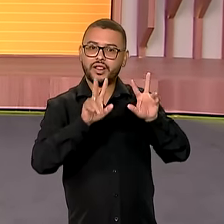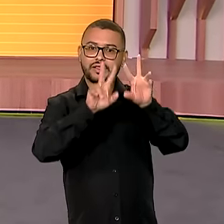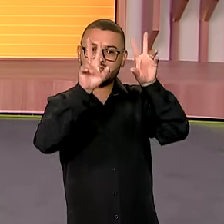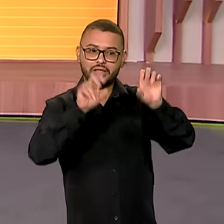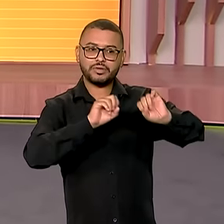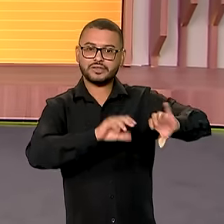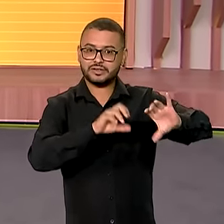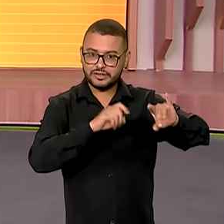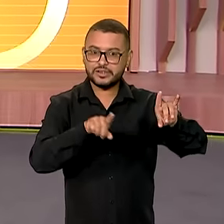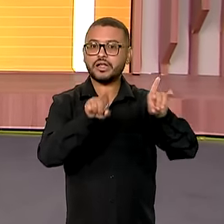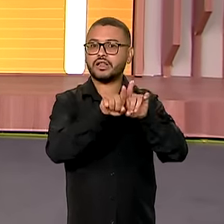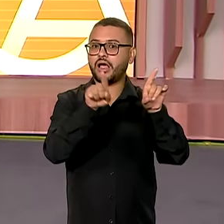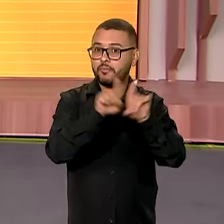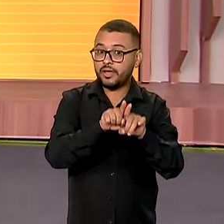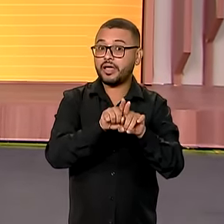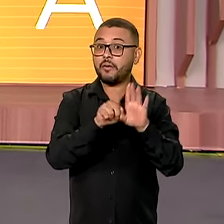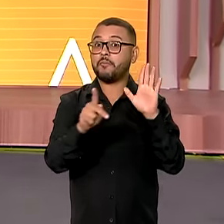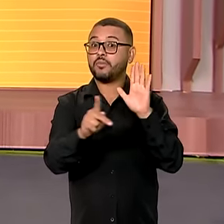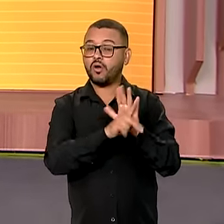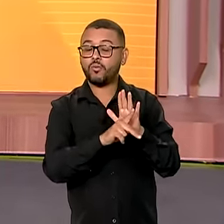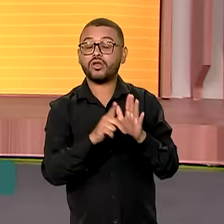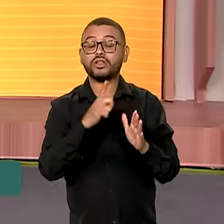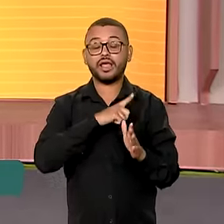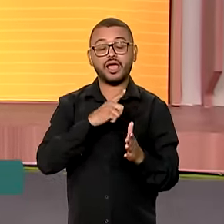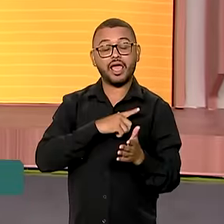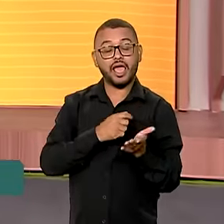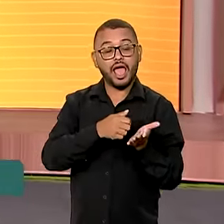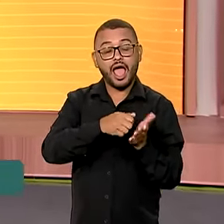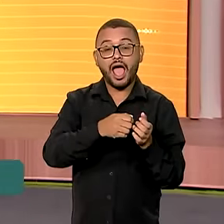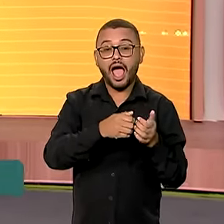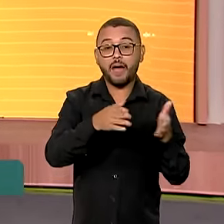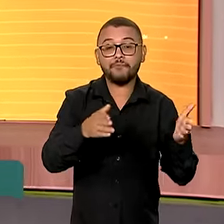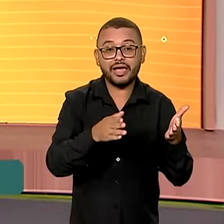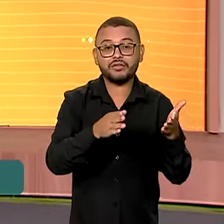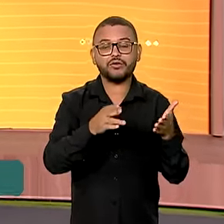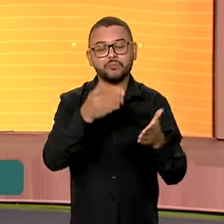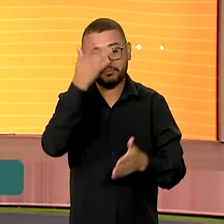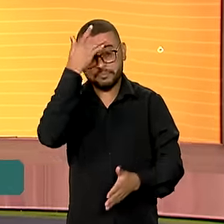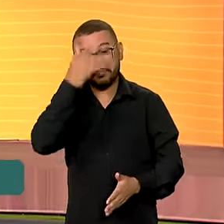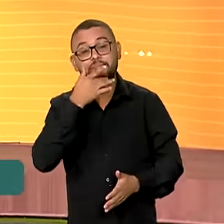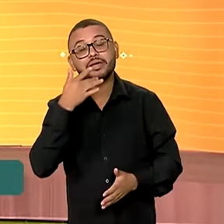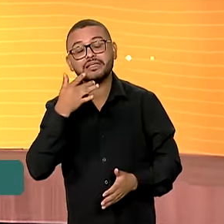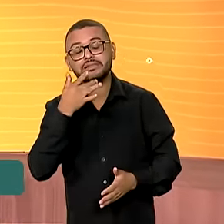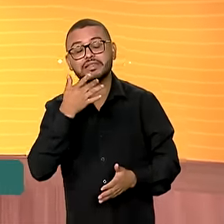educação e ainda sobre educação, está aberto o prazo para apresentar recursos